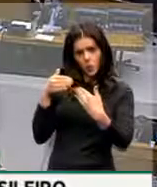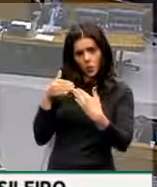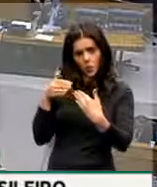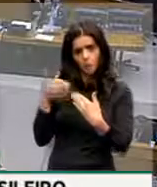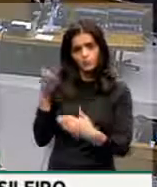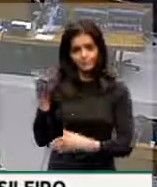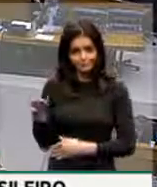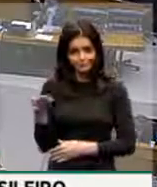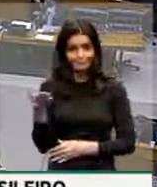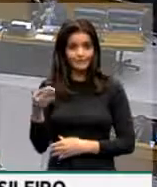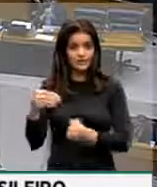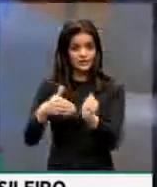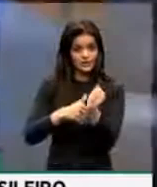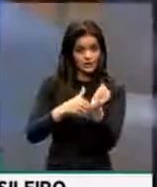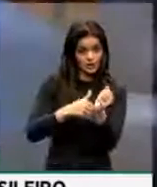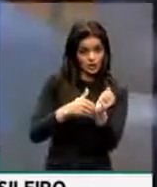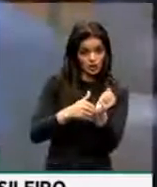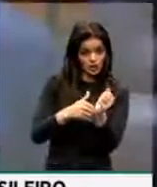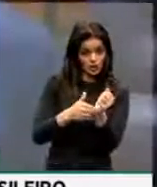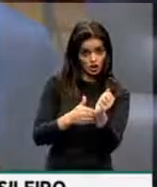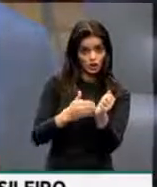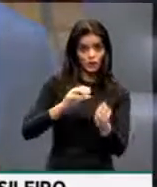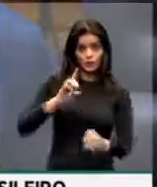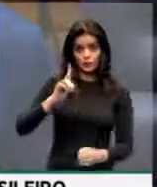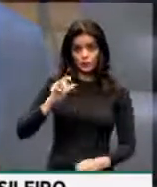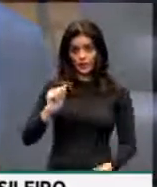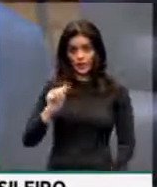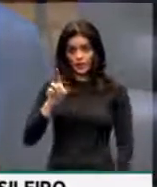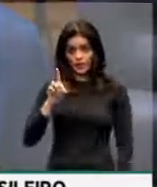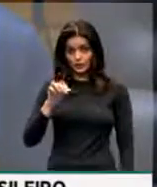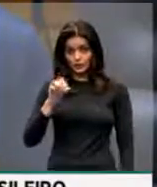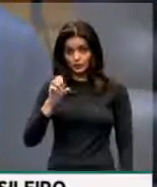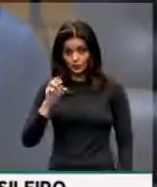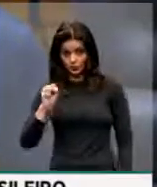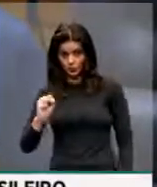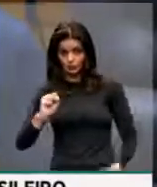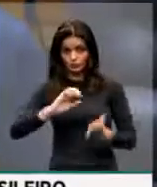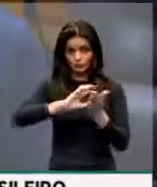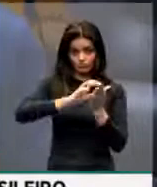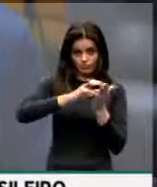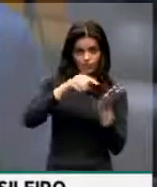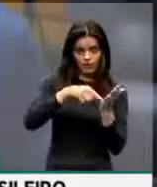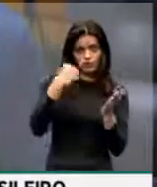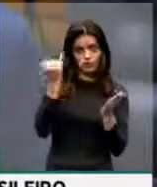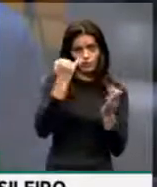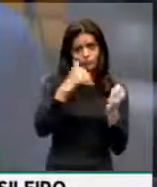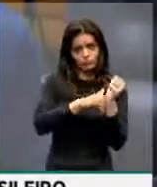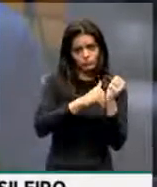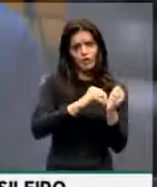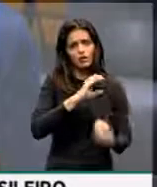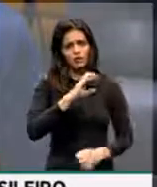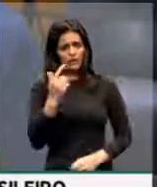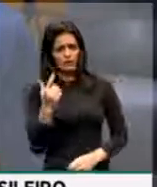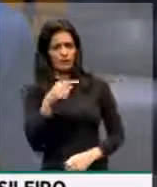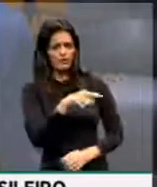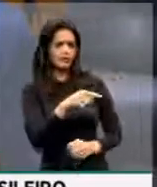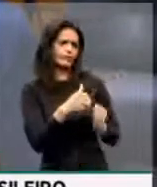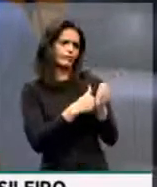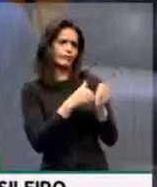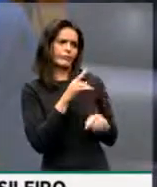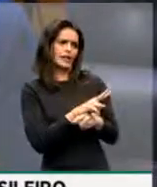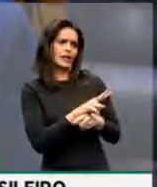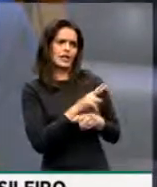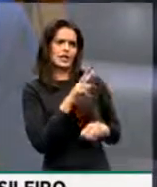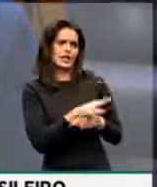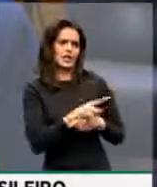do sigilo da informação, proteção de dados é importante sim, claro, não pode ser usado isso também para preservar